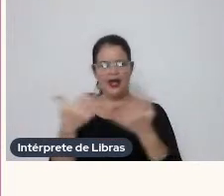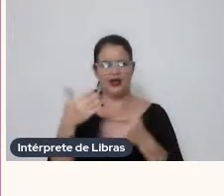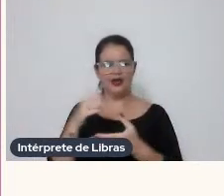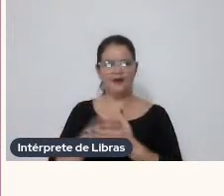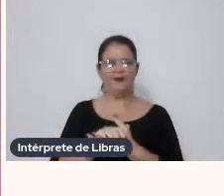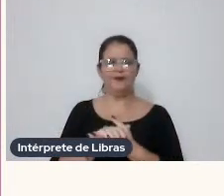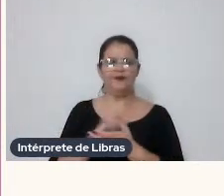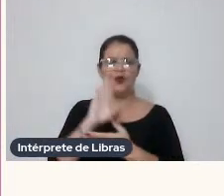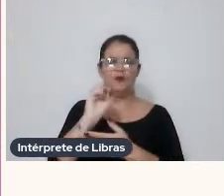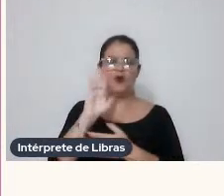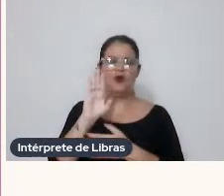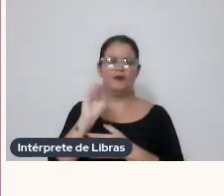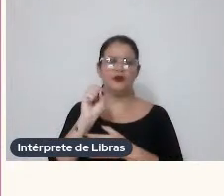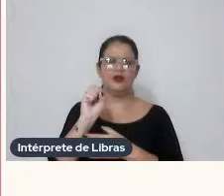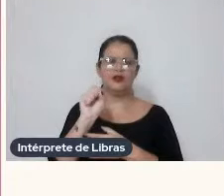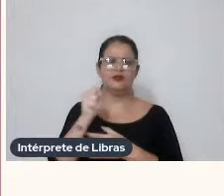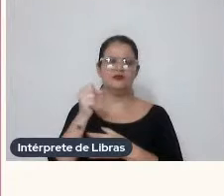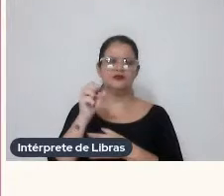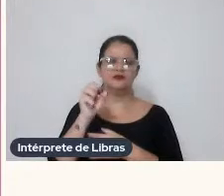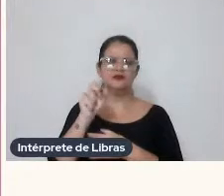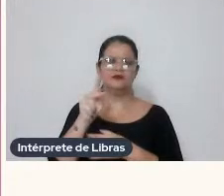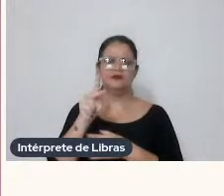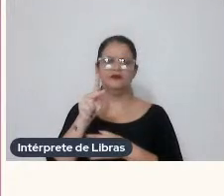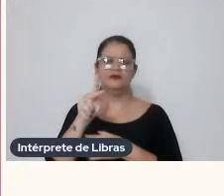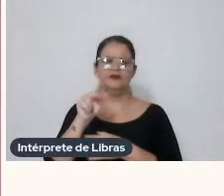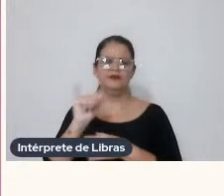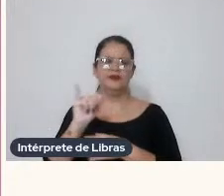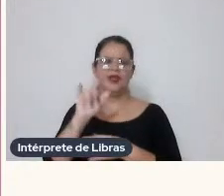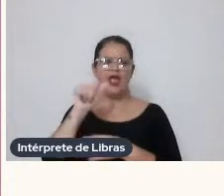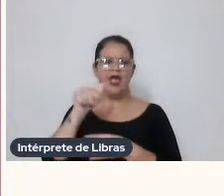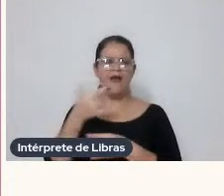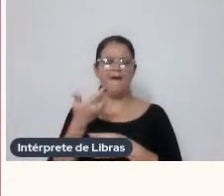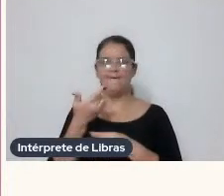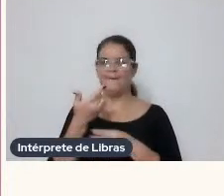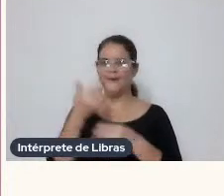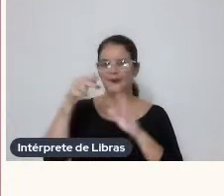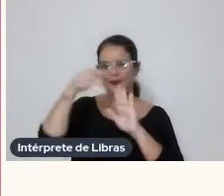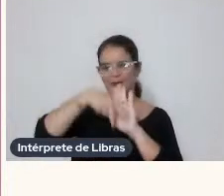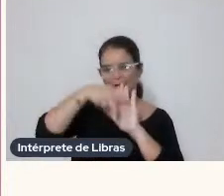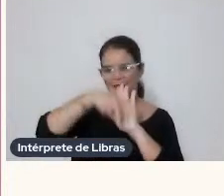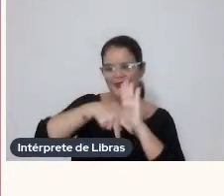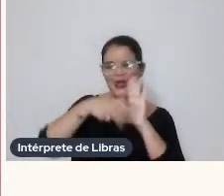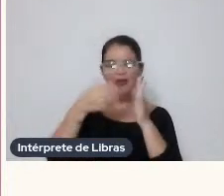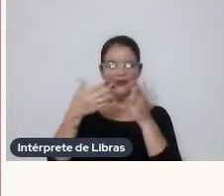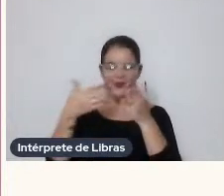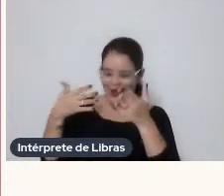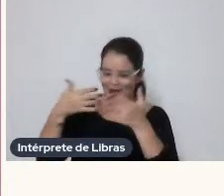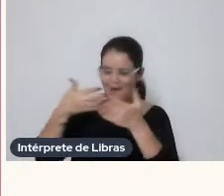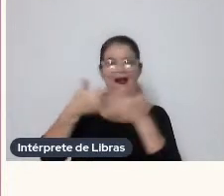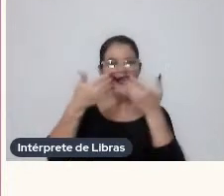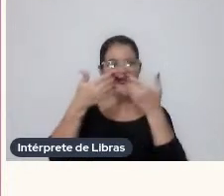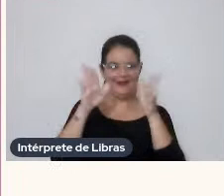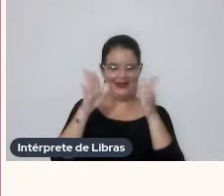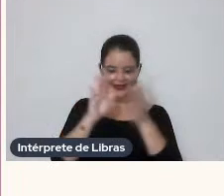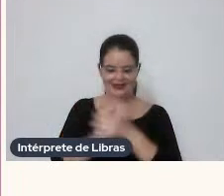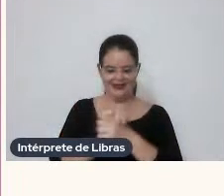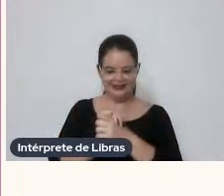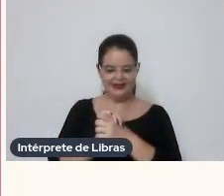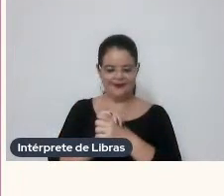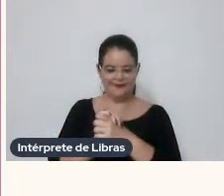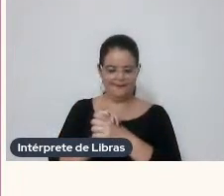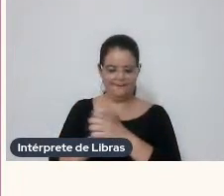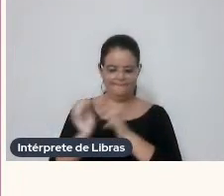Cusp Que é o projeto Que eu acabei De De lançar O filme Estreio